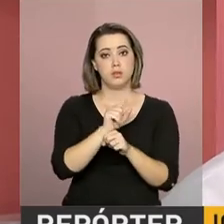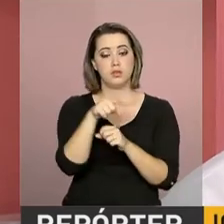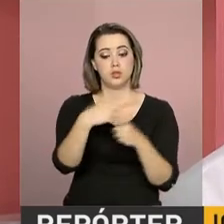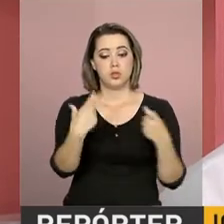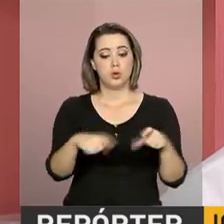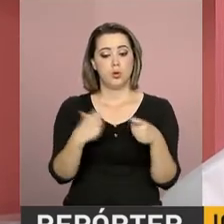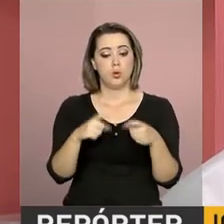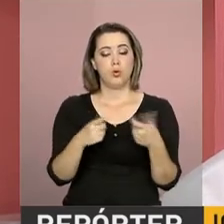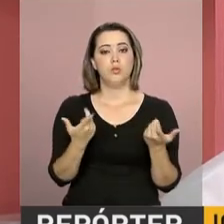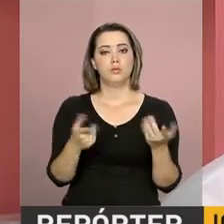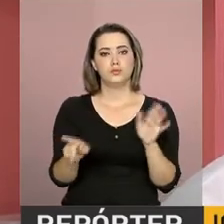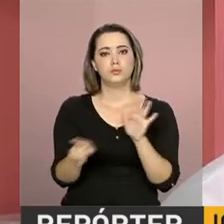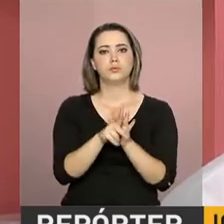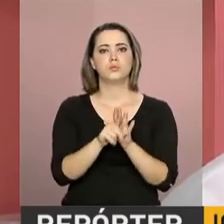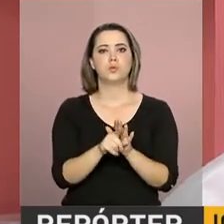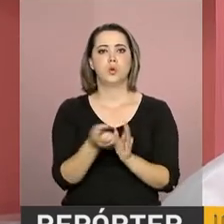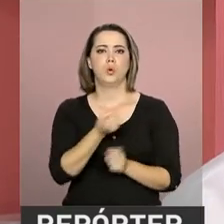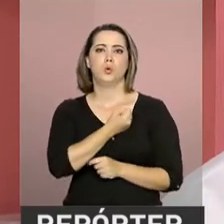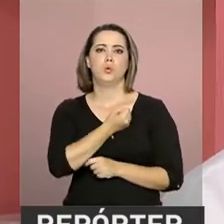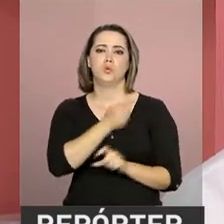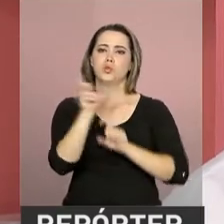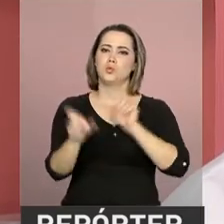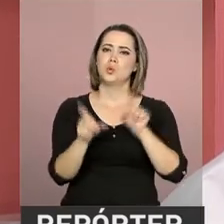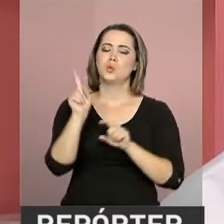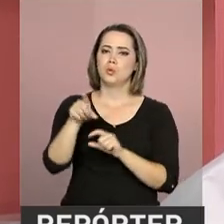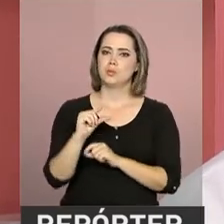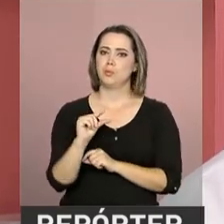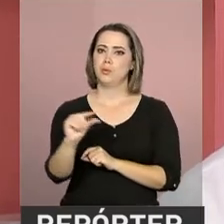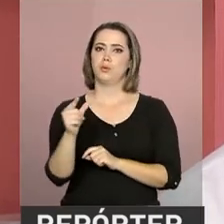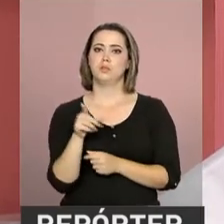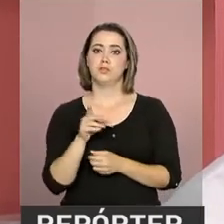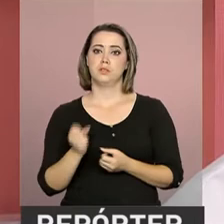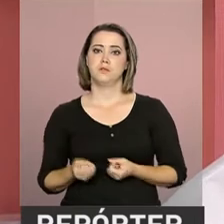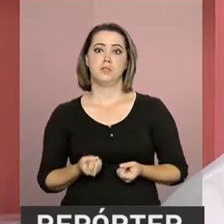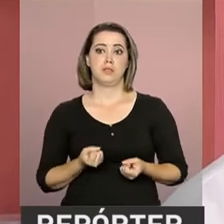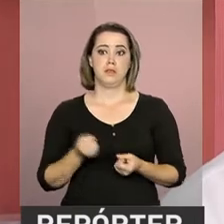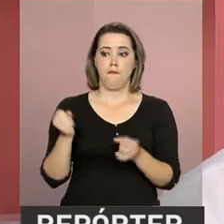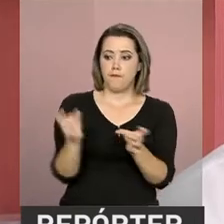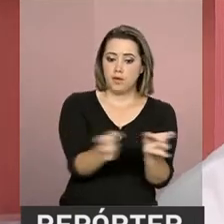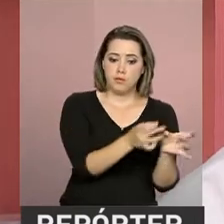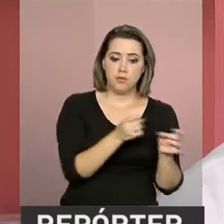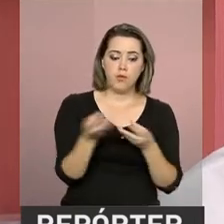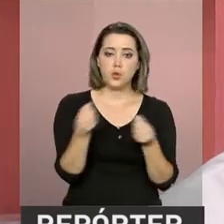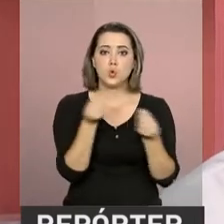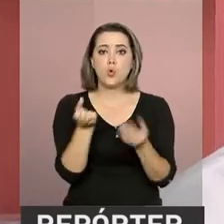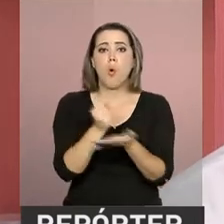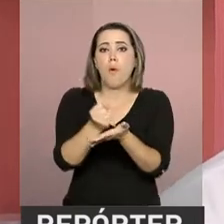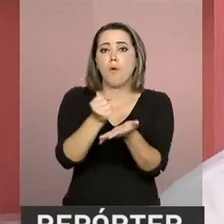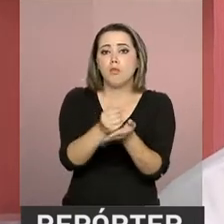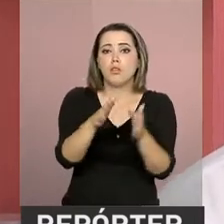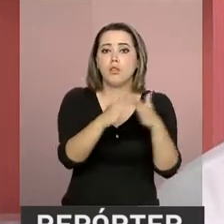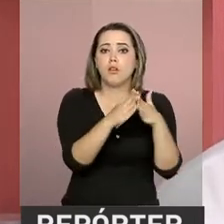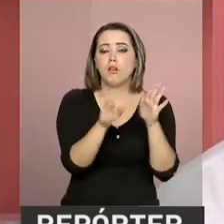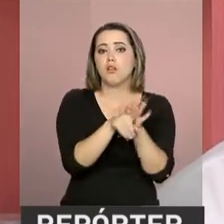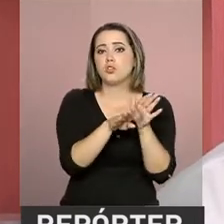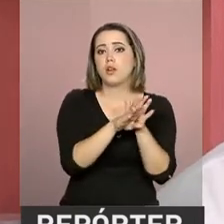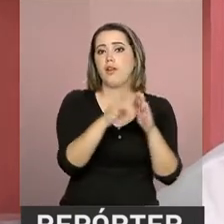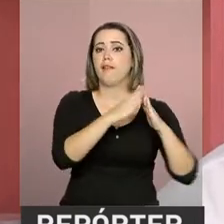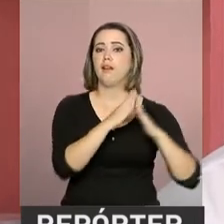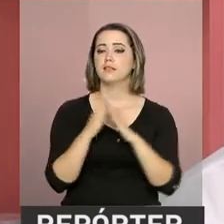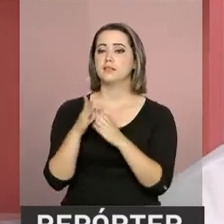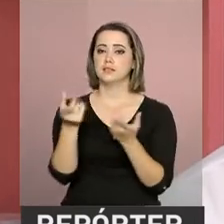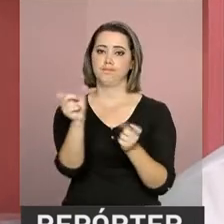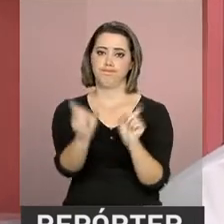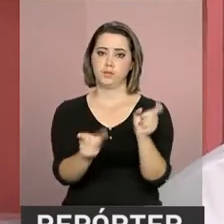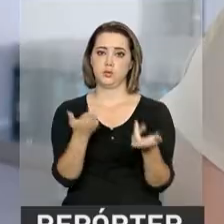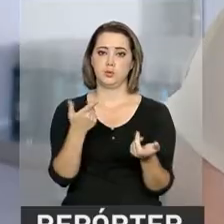limitado, e o número de funcionários, que são poucos. Então, se você vende muito, você não consegue entregar os pedidos. E fora o